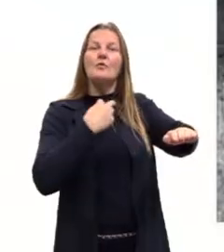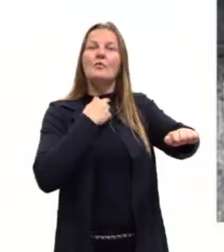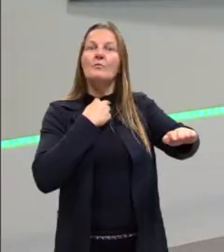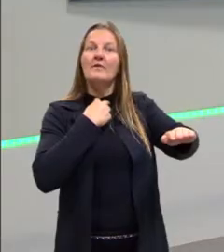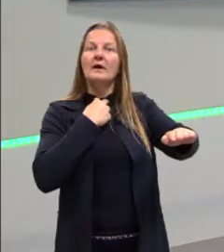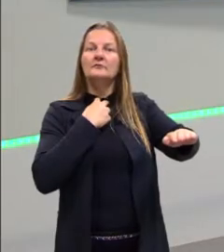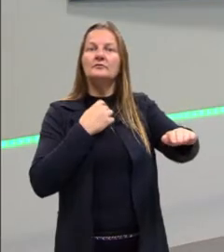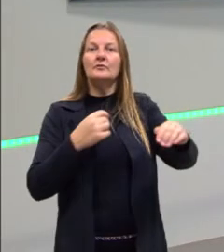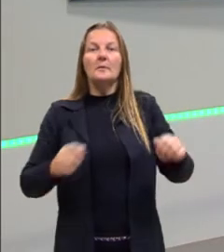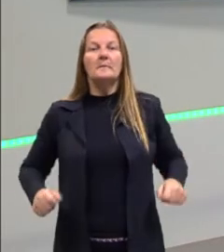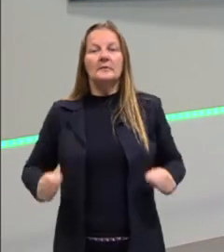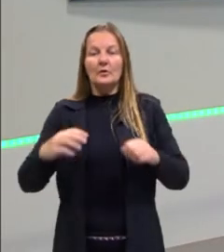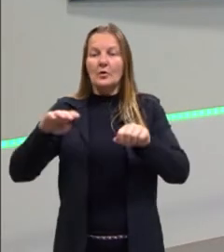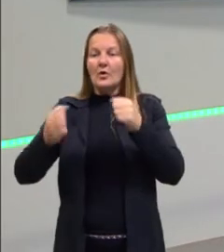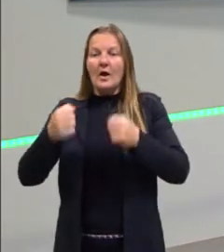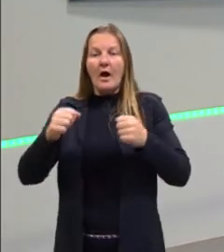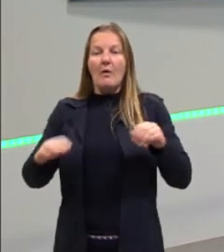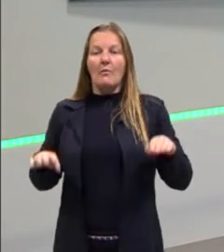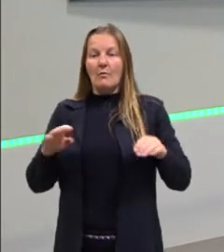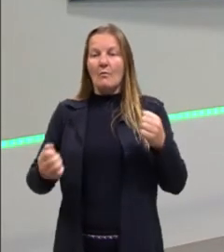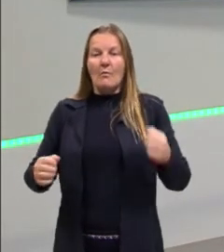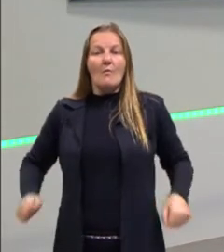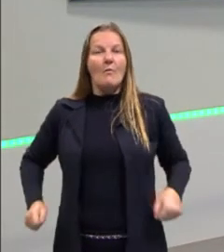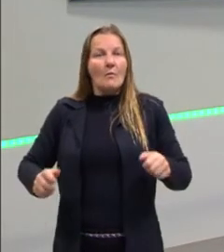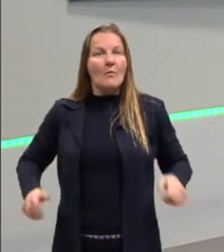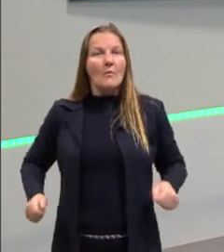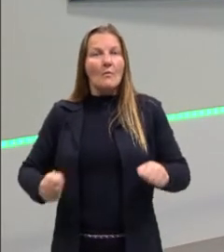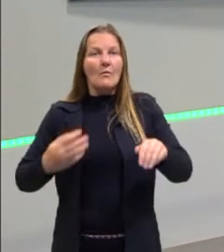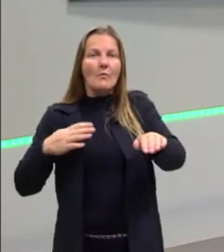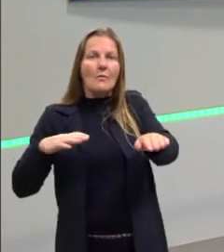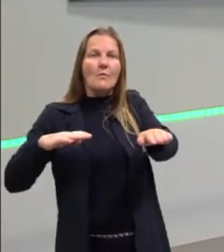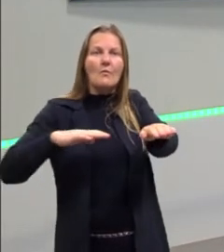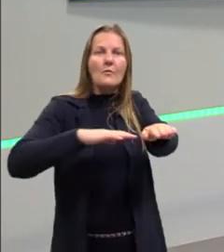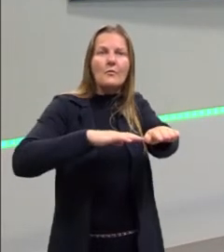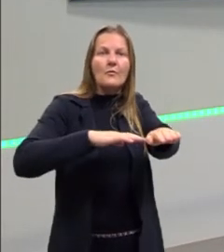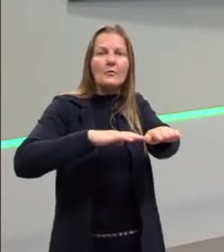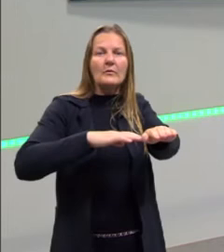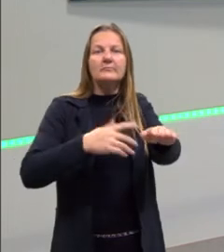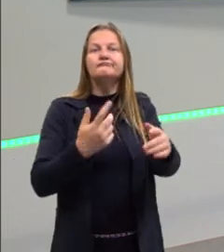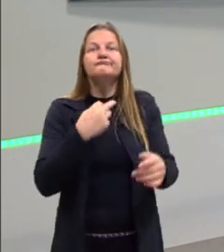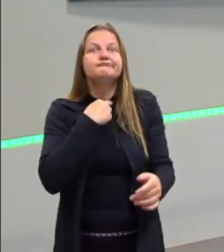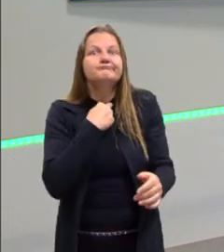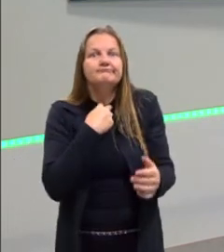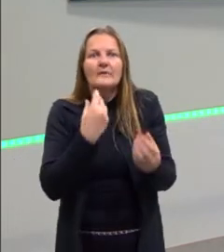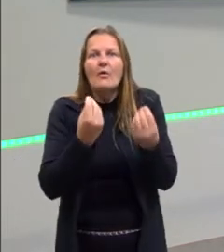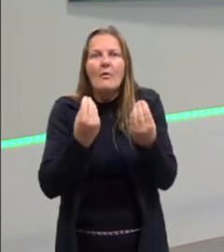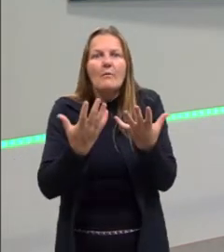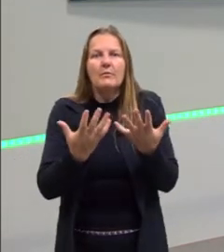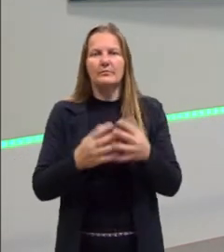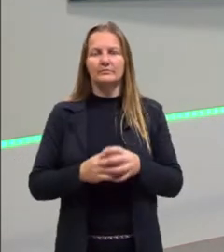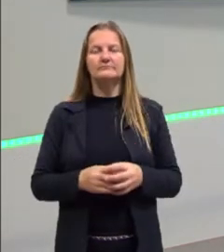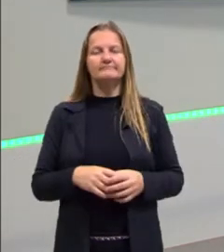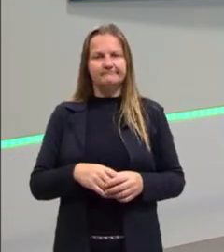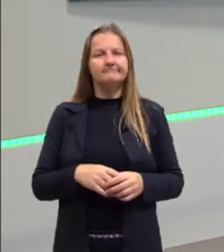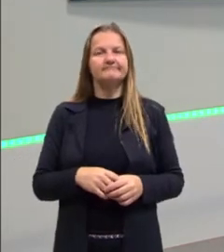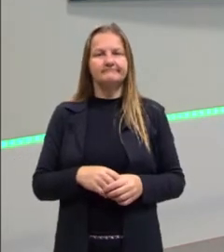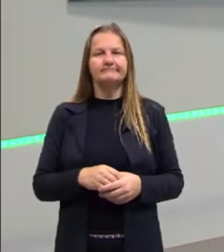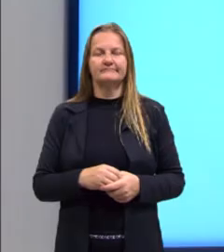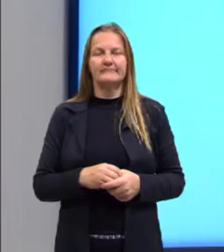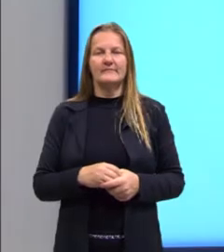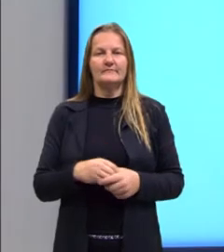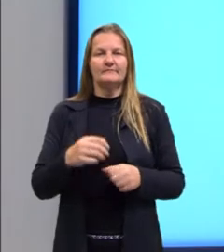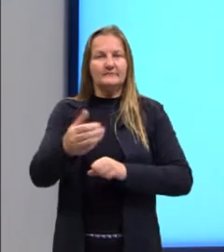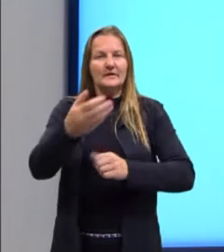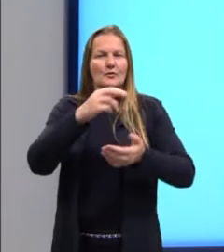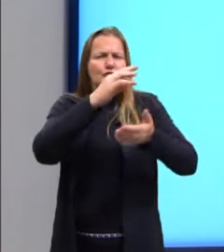reservadas dos estacionamentos, as pessoas que têm dificuldade de locomoção. Então, nós podemos pensar assim,